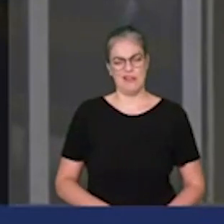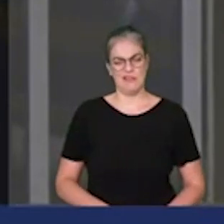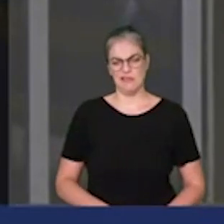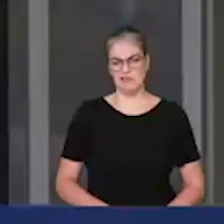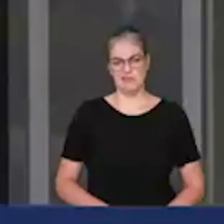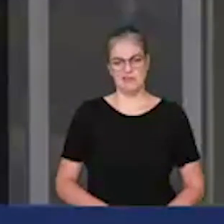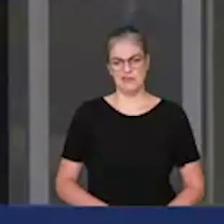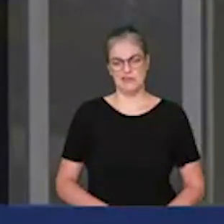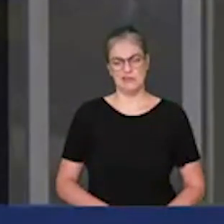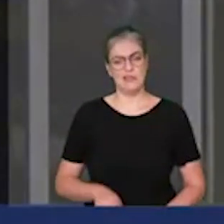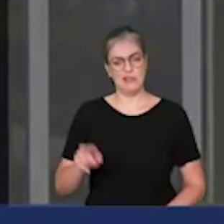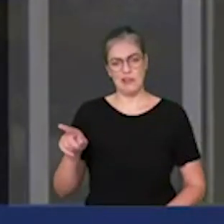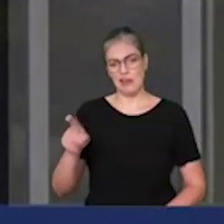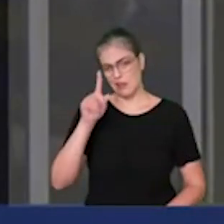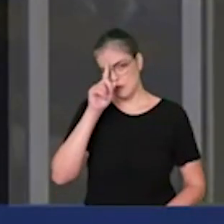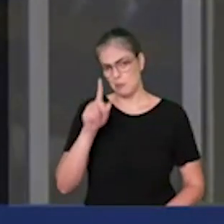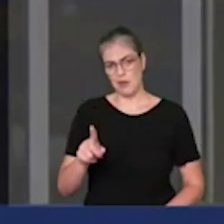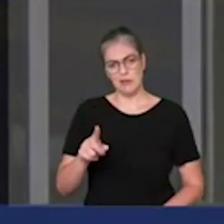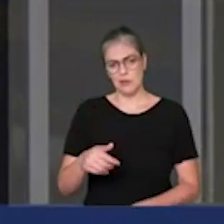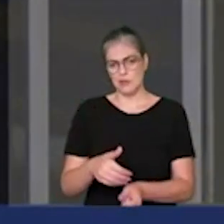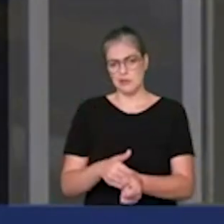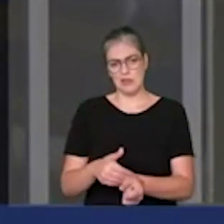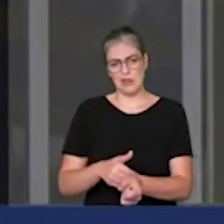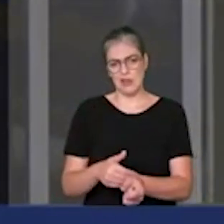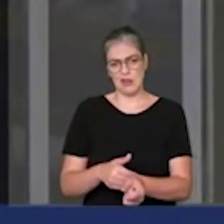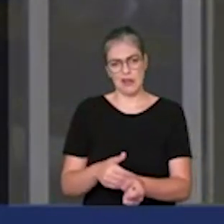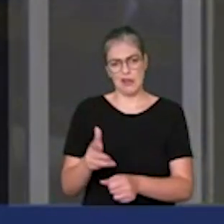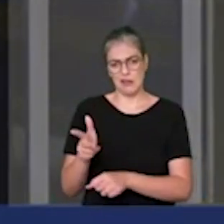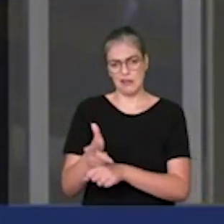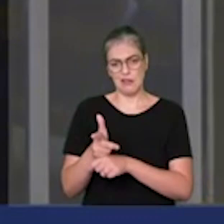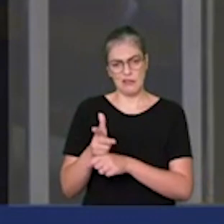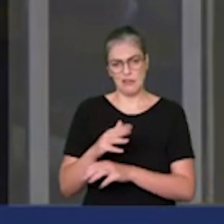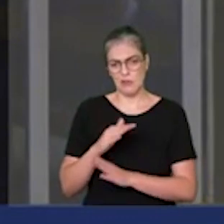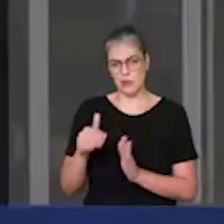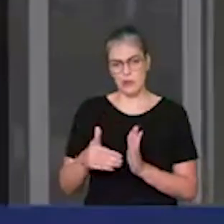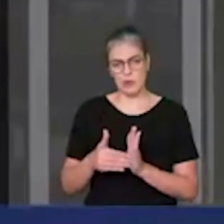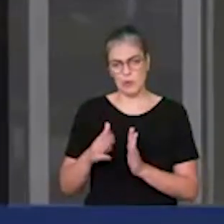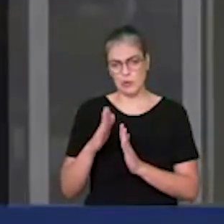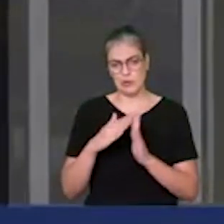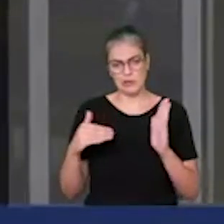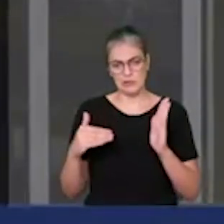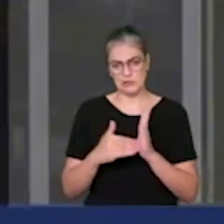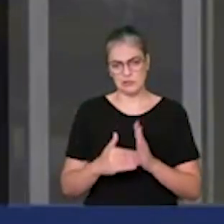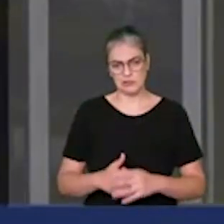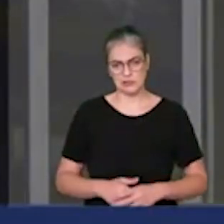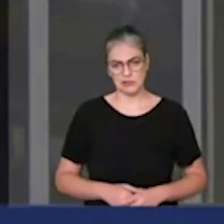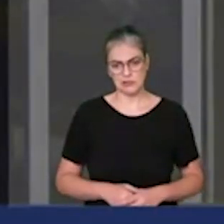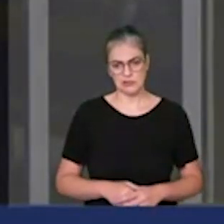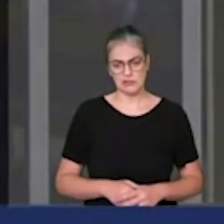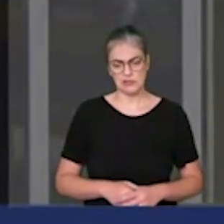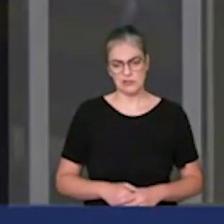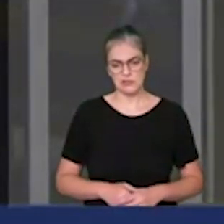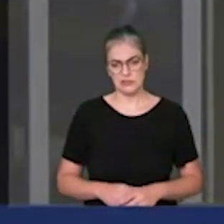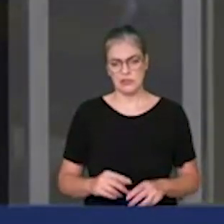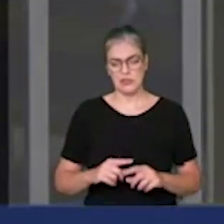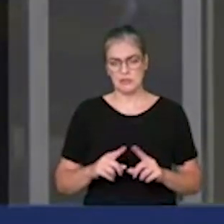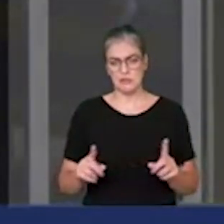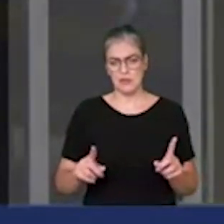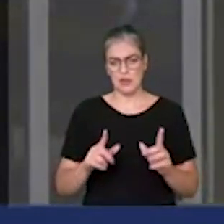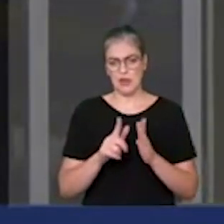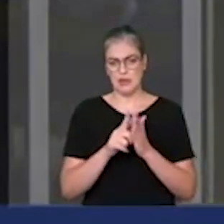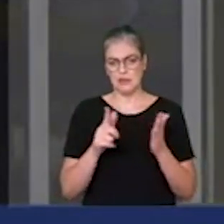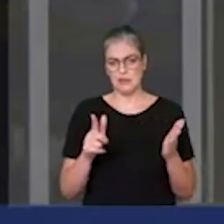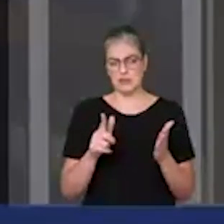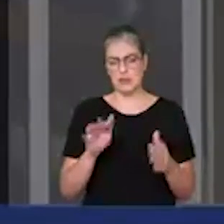câmeras de segurança do Palácio do Planalto. E quem divulgou isso justamente foi a Folha de São Paulo nesta semana.